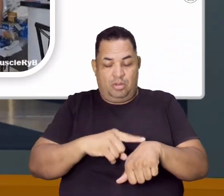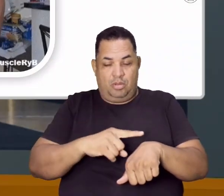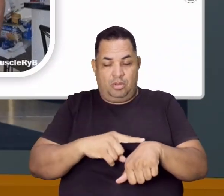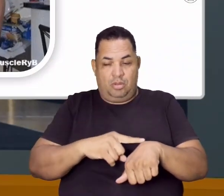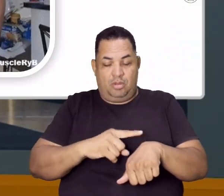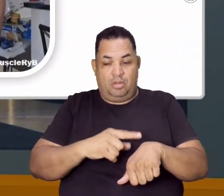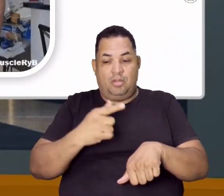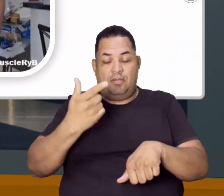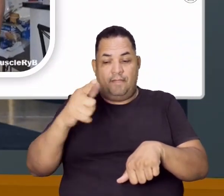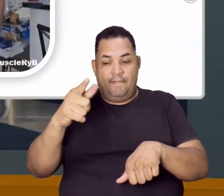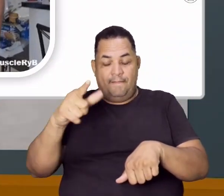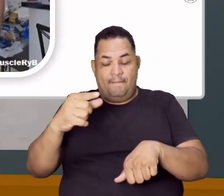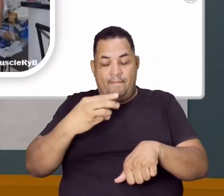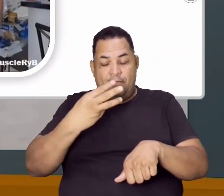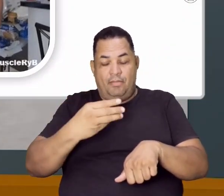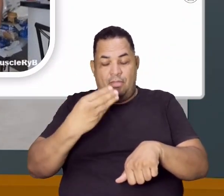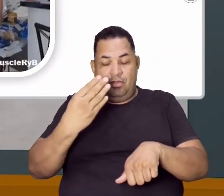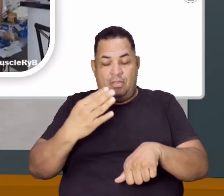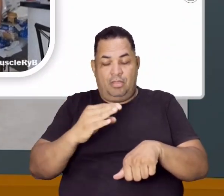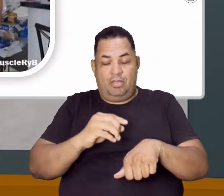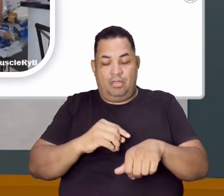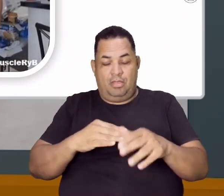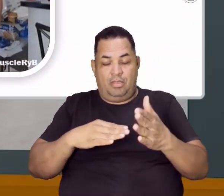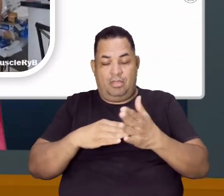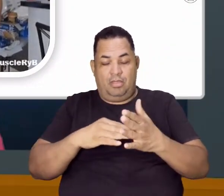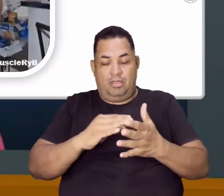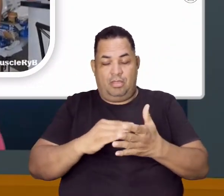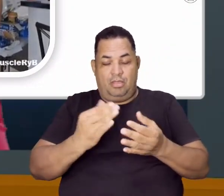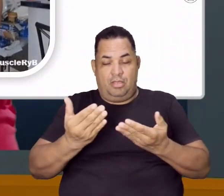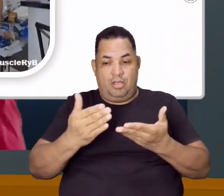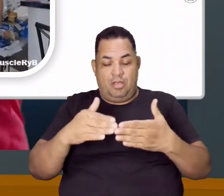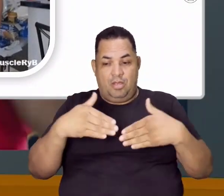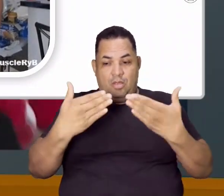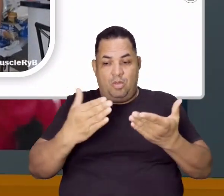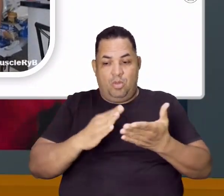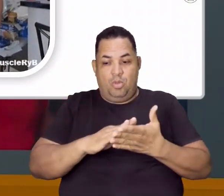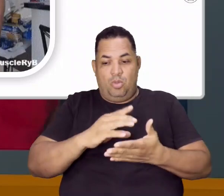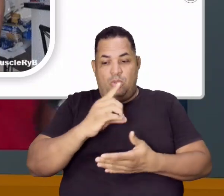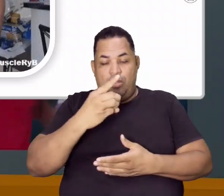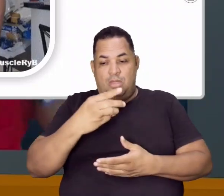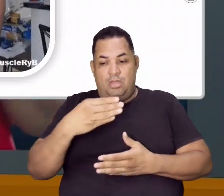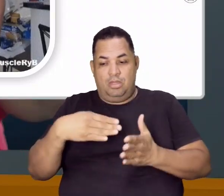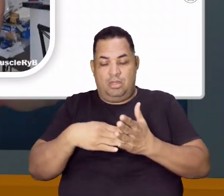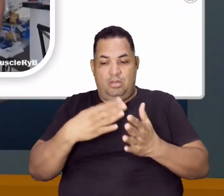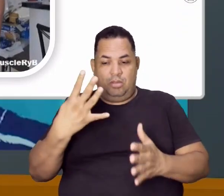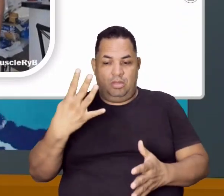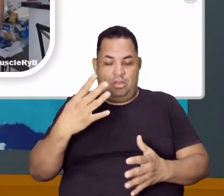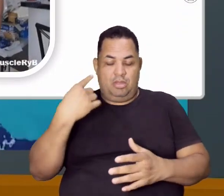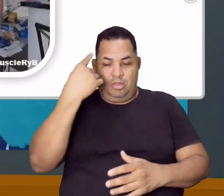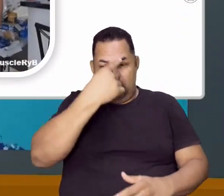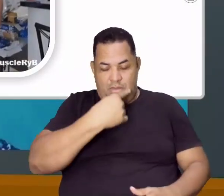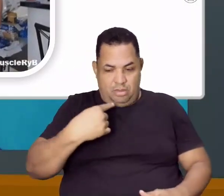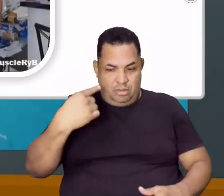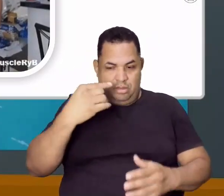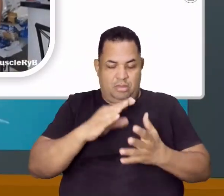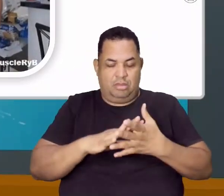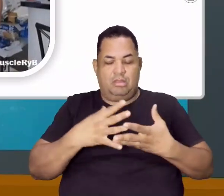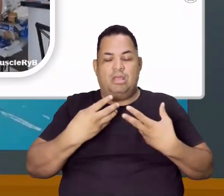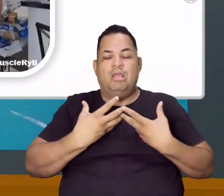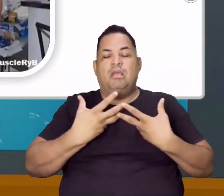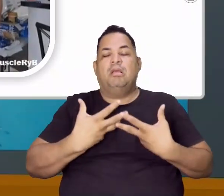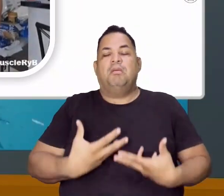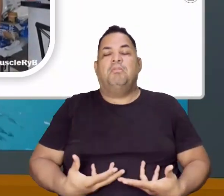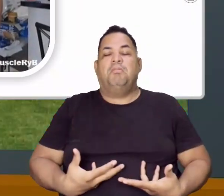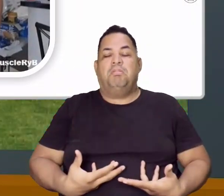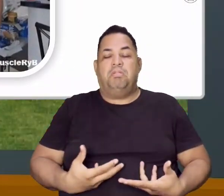de novo, duas horas, três horas da tarde. Aí eu vou de novo à noite, mais umas três, quatro horas extenuante até fadigar.